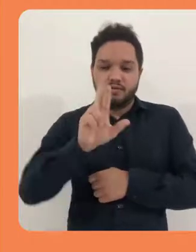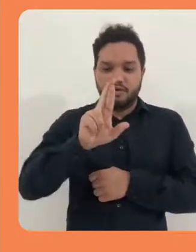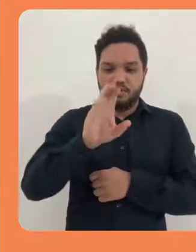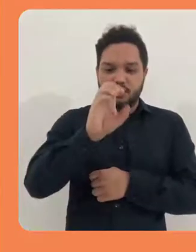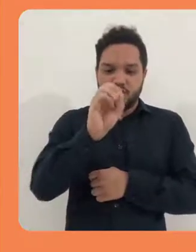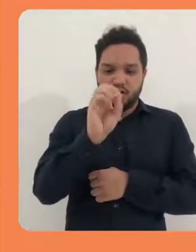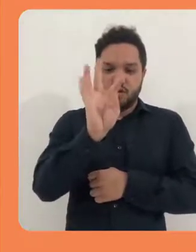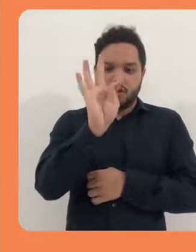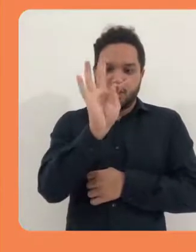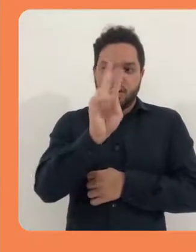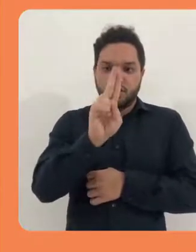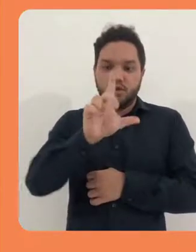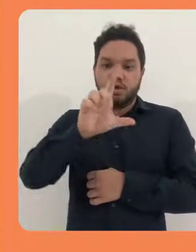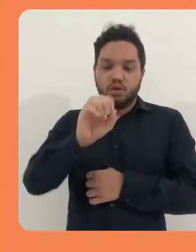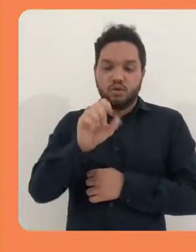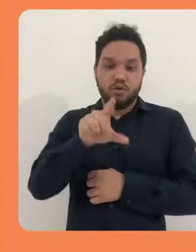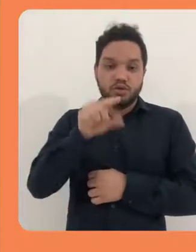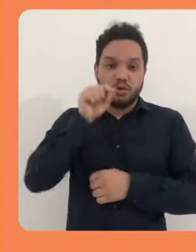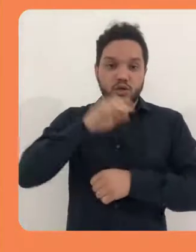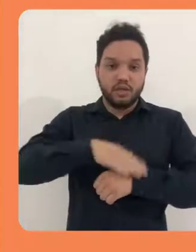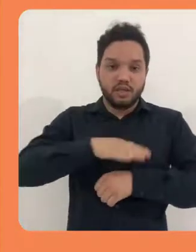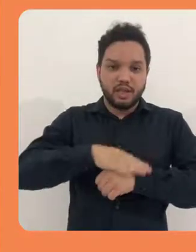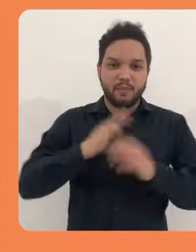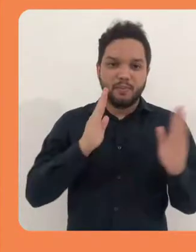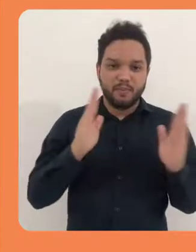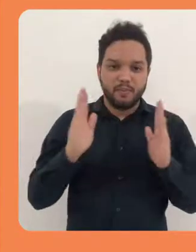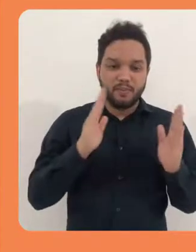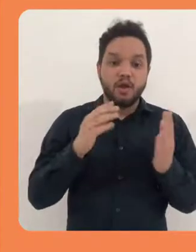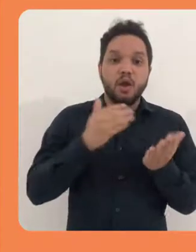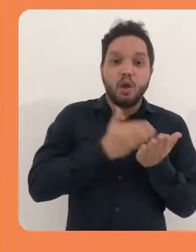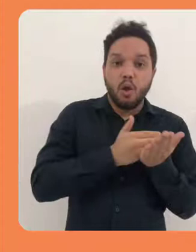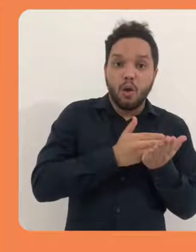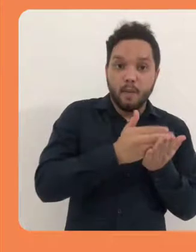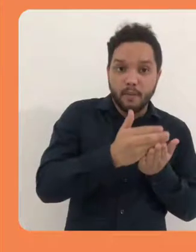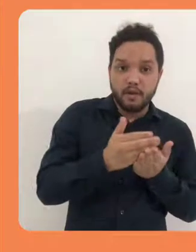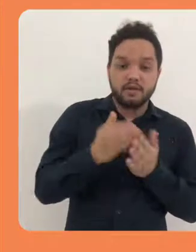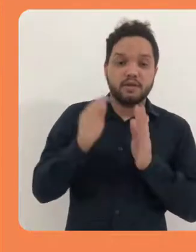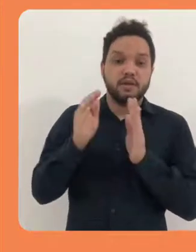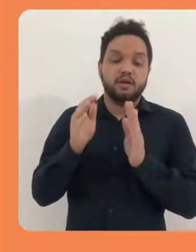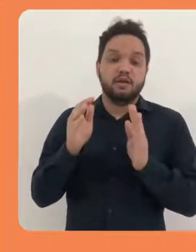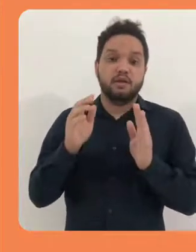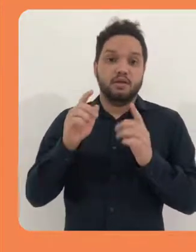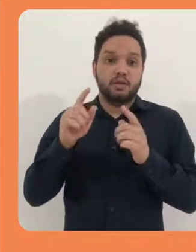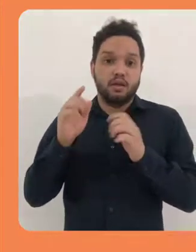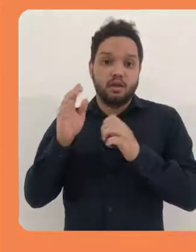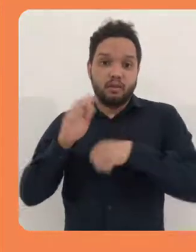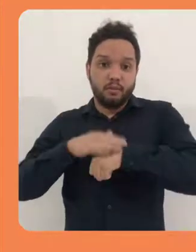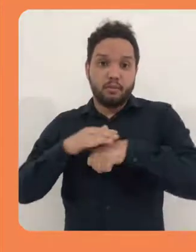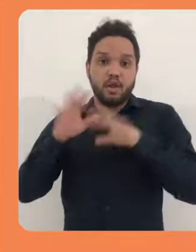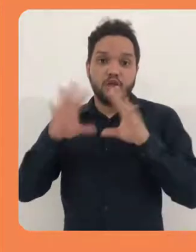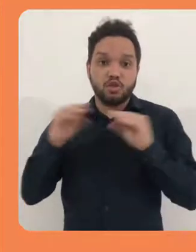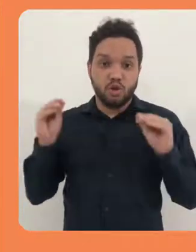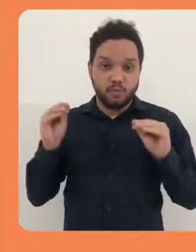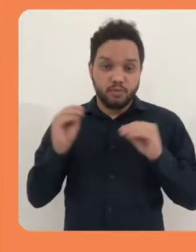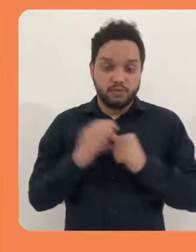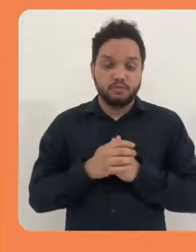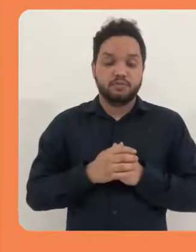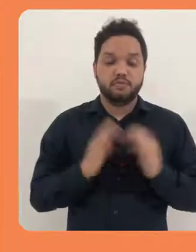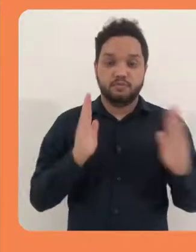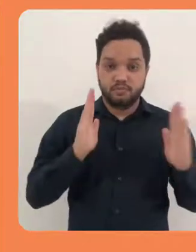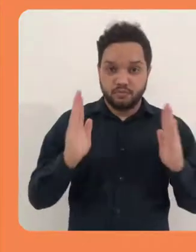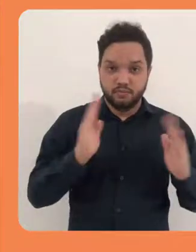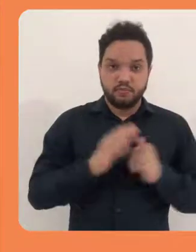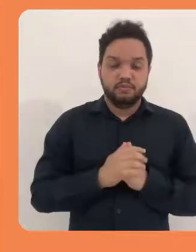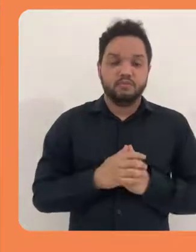Para você colocar um rótulo, você vai clicar sobre o ícone rótulo e escolher o tempo de exibição,